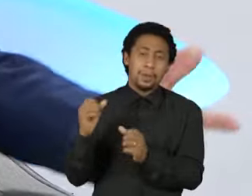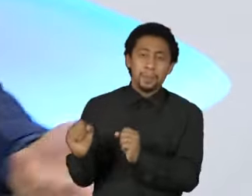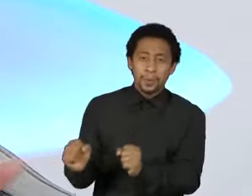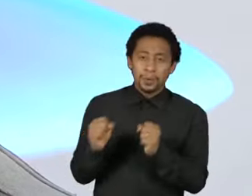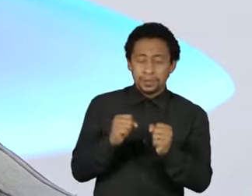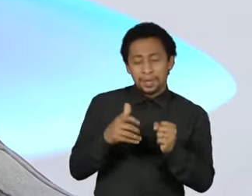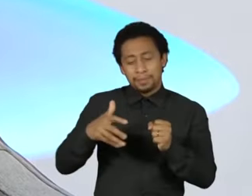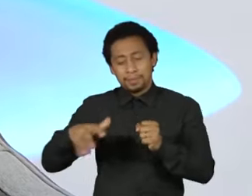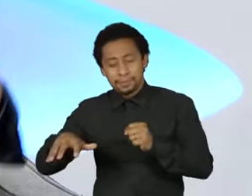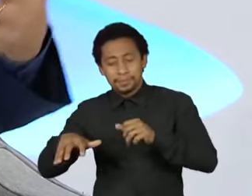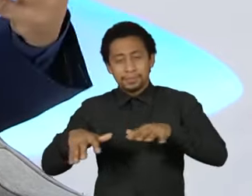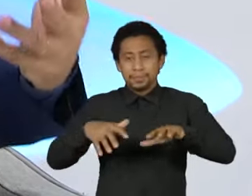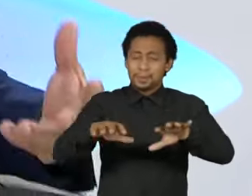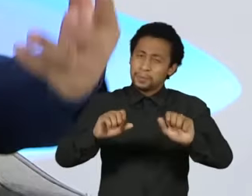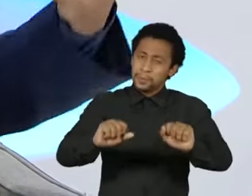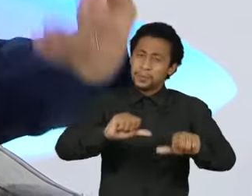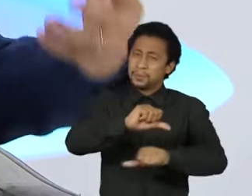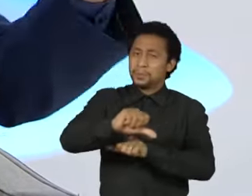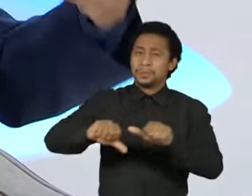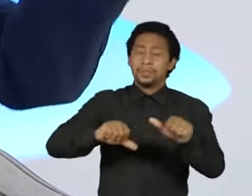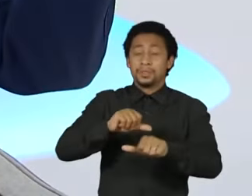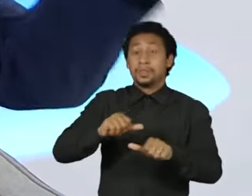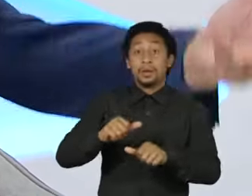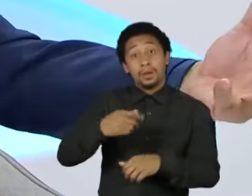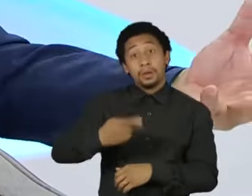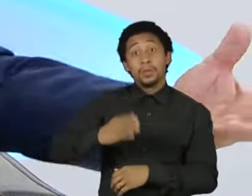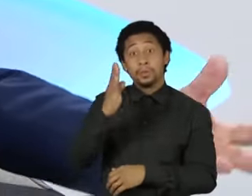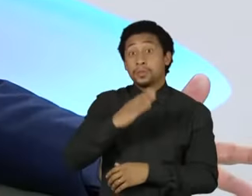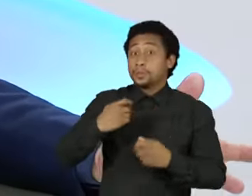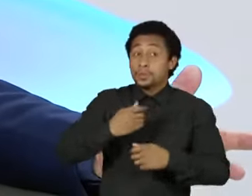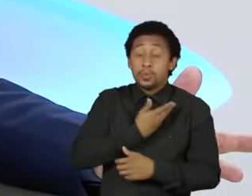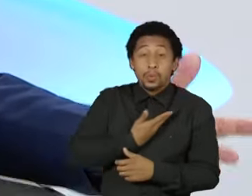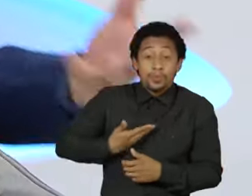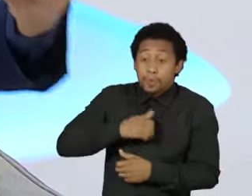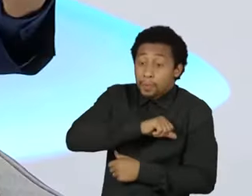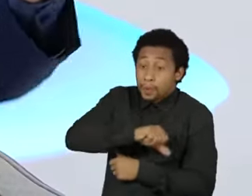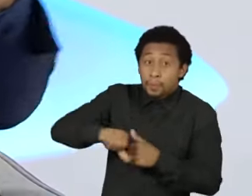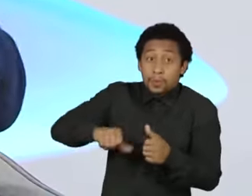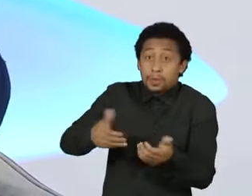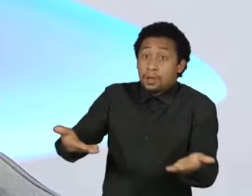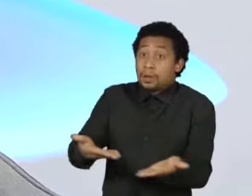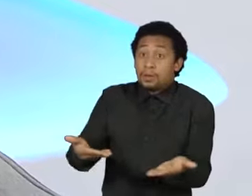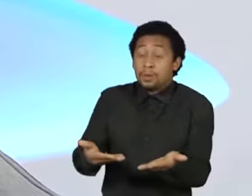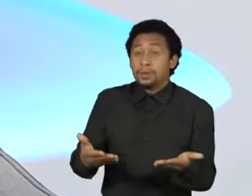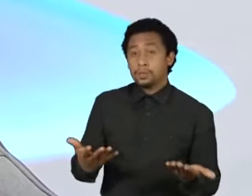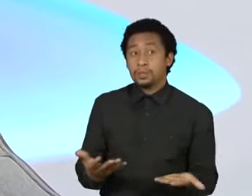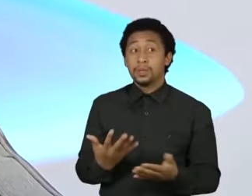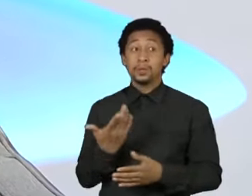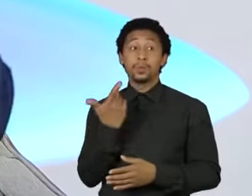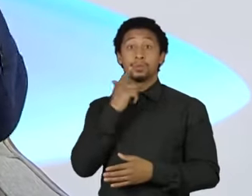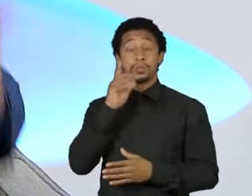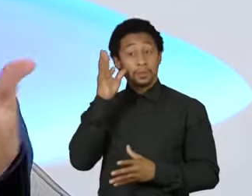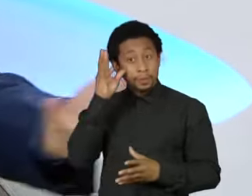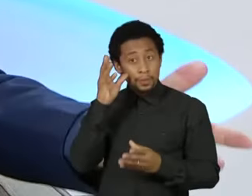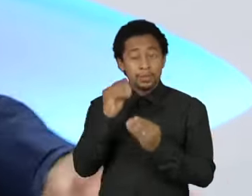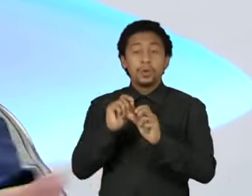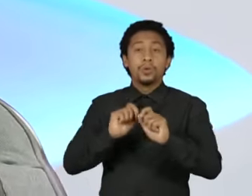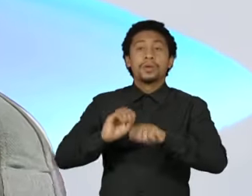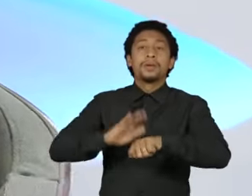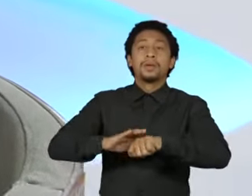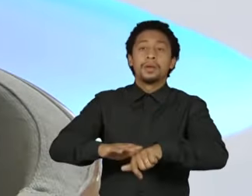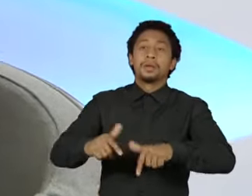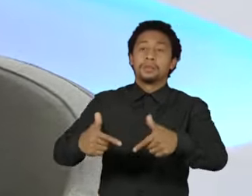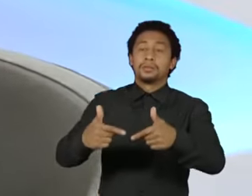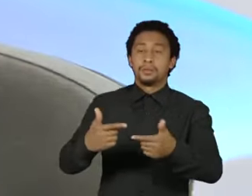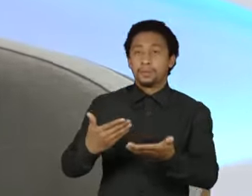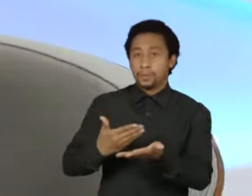um ciclo novo de transição. O Brasil está precisando de um governo de transição agora, mas que saiba muito bem o que precisa ser feito desde o primeiro dia